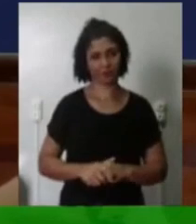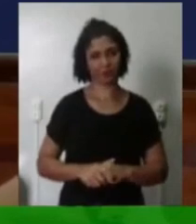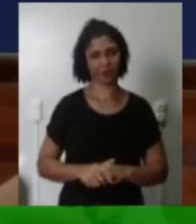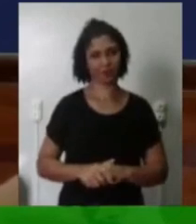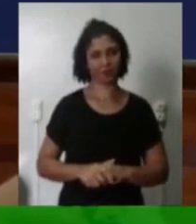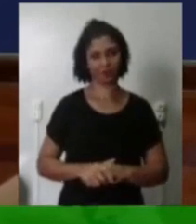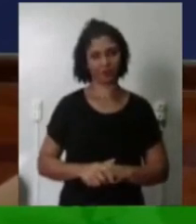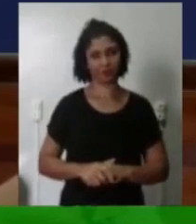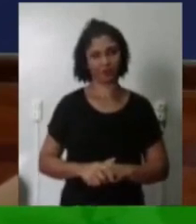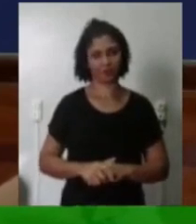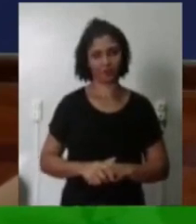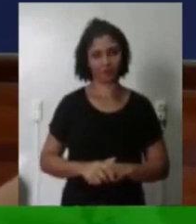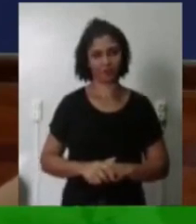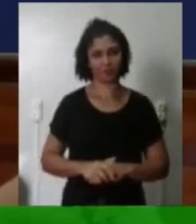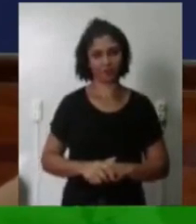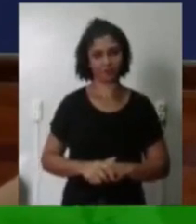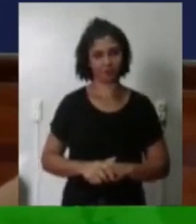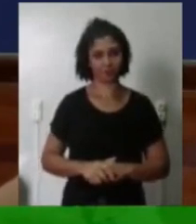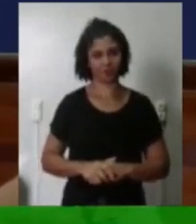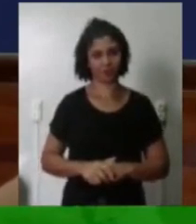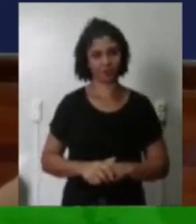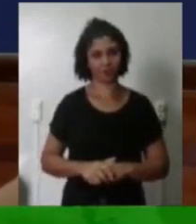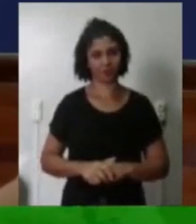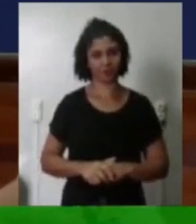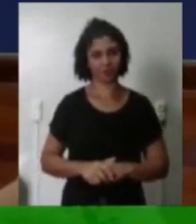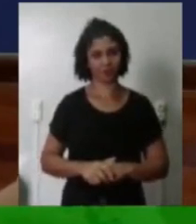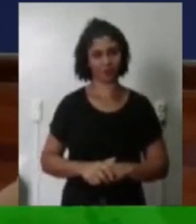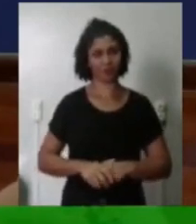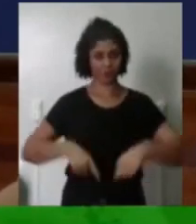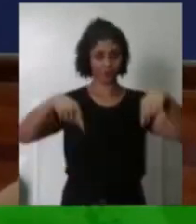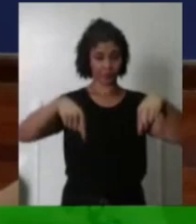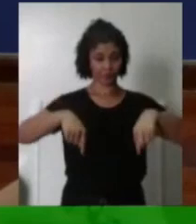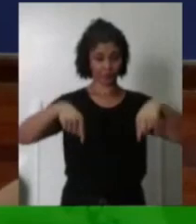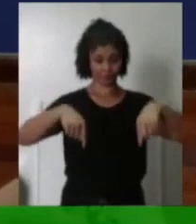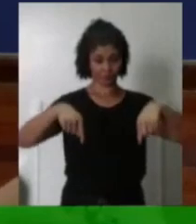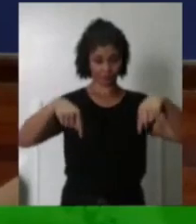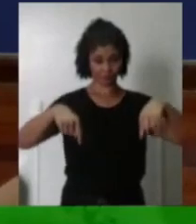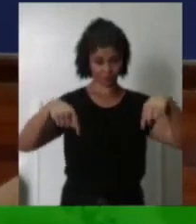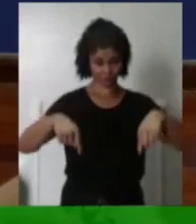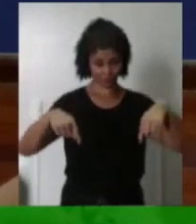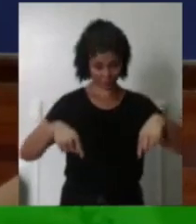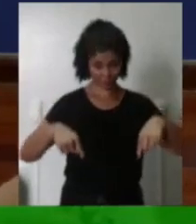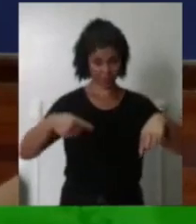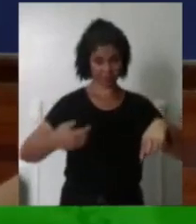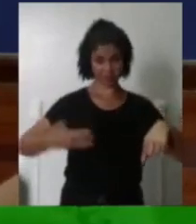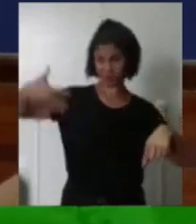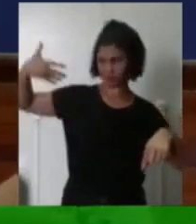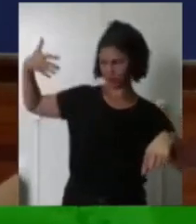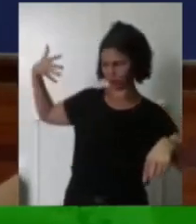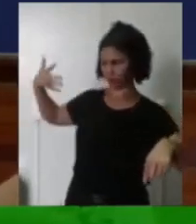Hoje nós não vivemos mais os tempos daquelas paixões